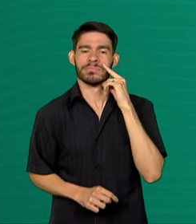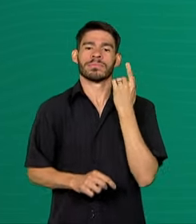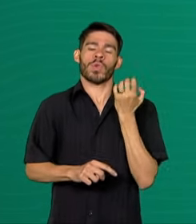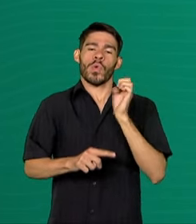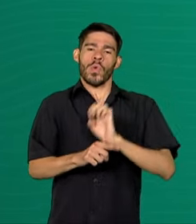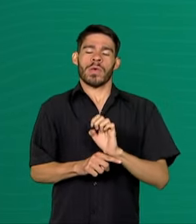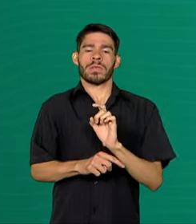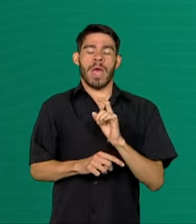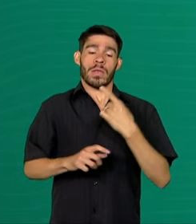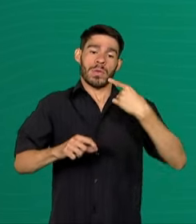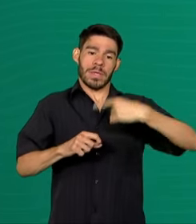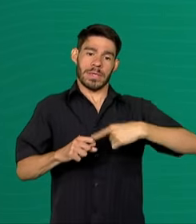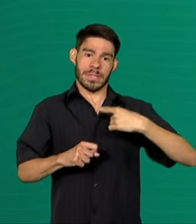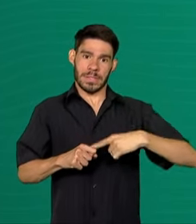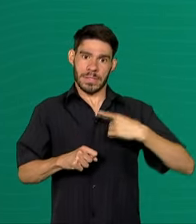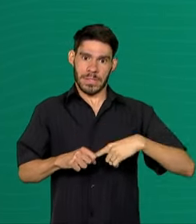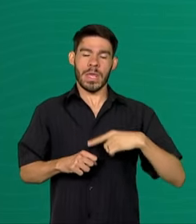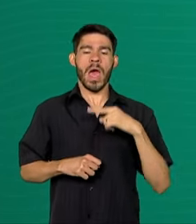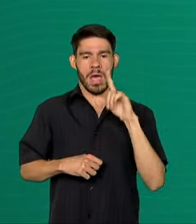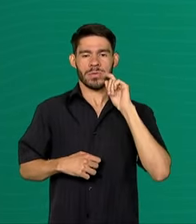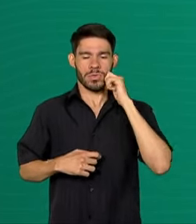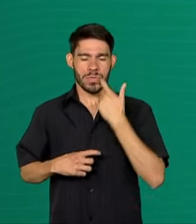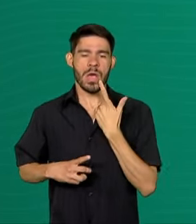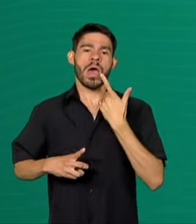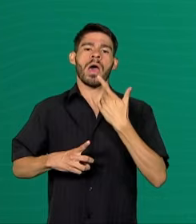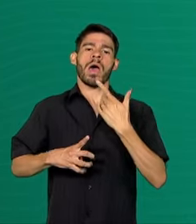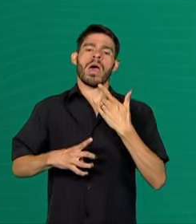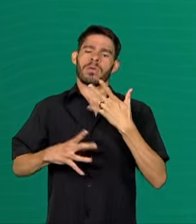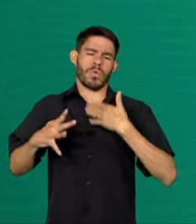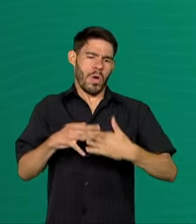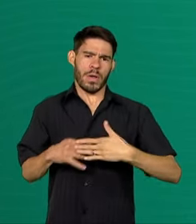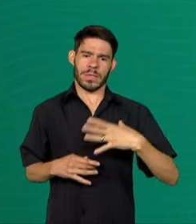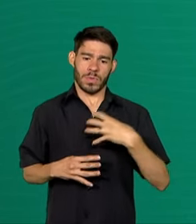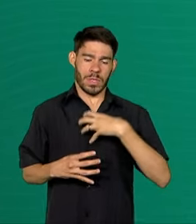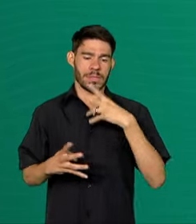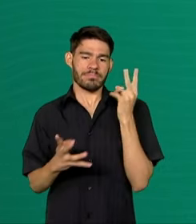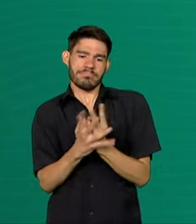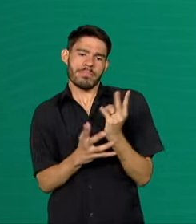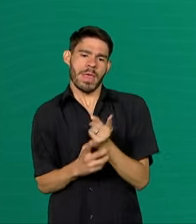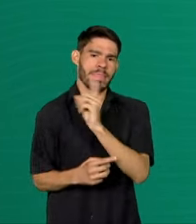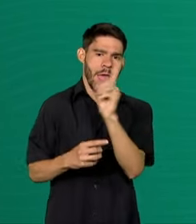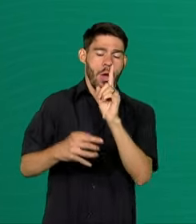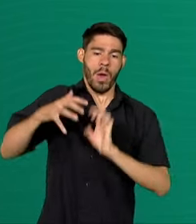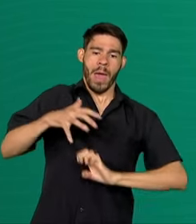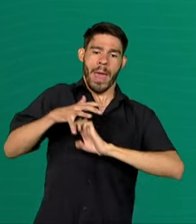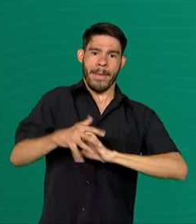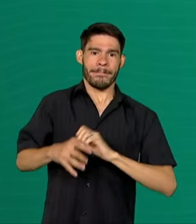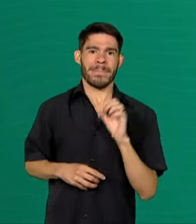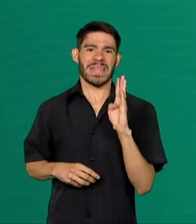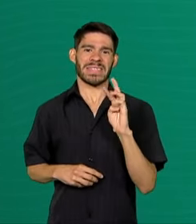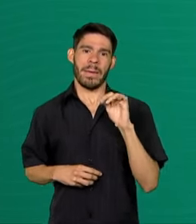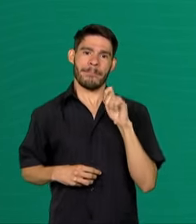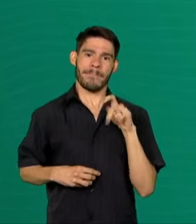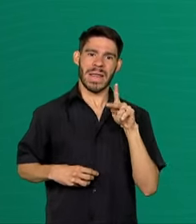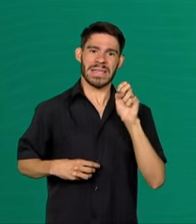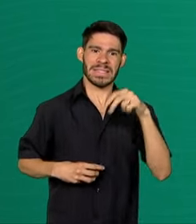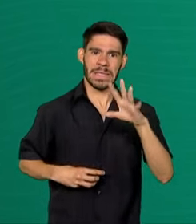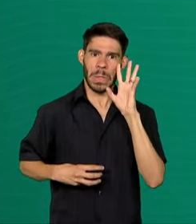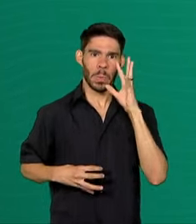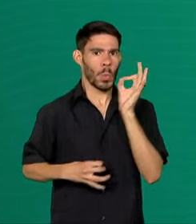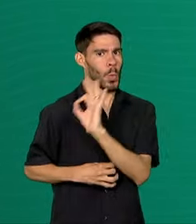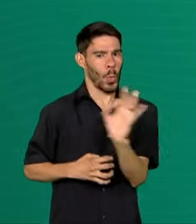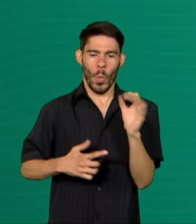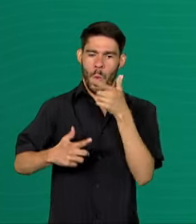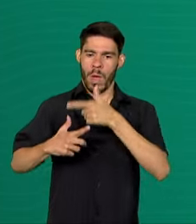cidade de Maceió em qualquer situação. O que não pode mais permanecer é a empresa Braskem sem dar solução a esse